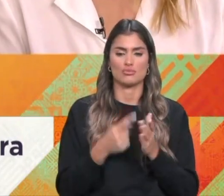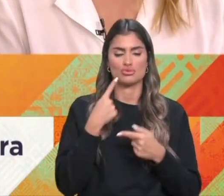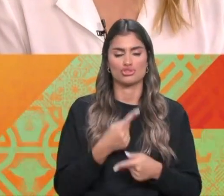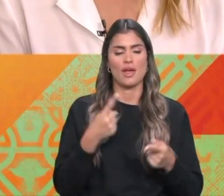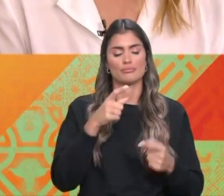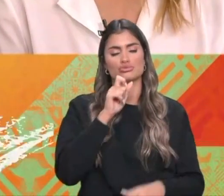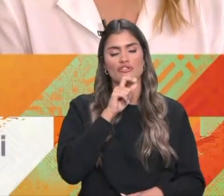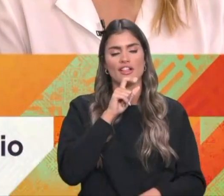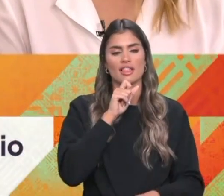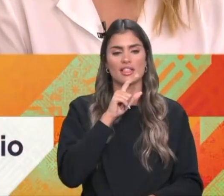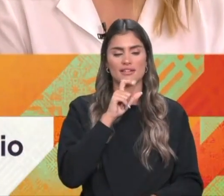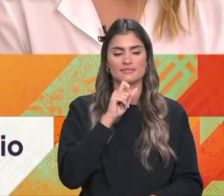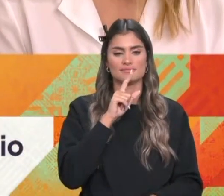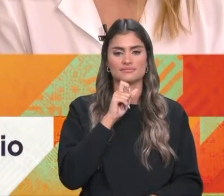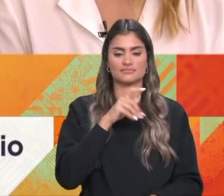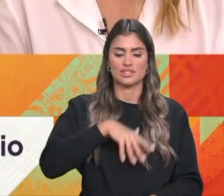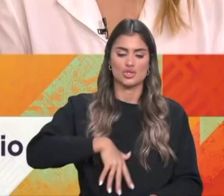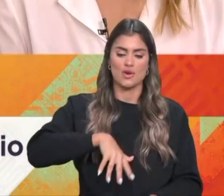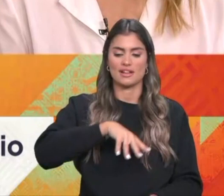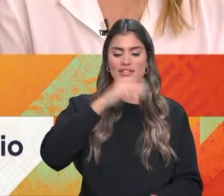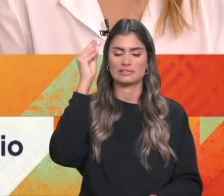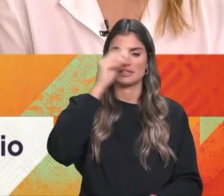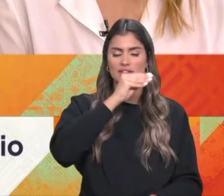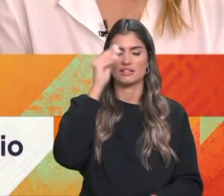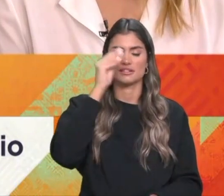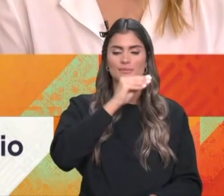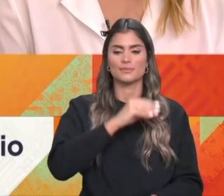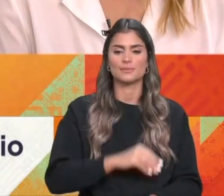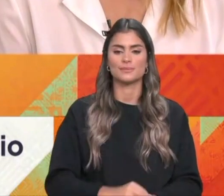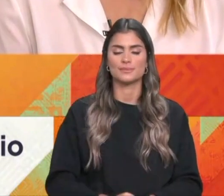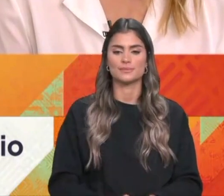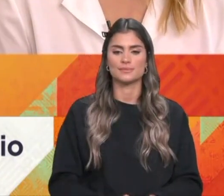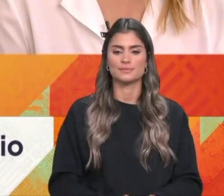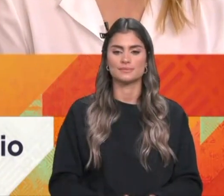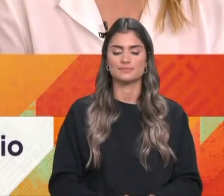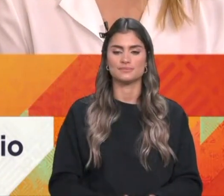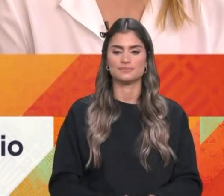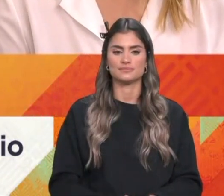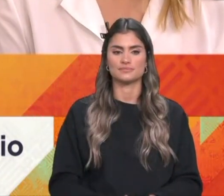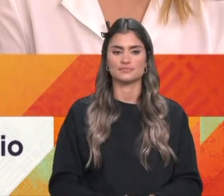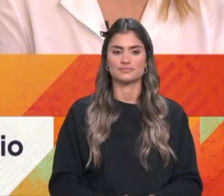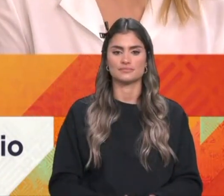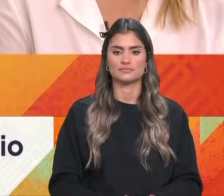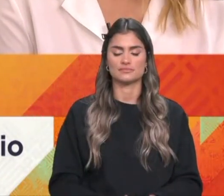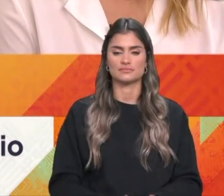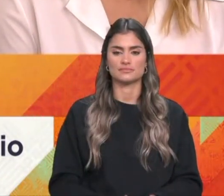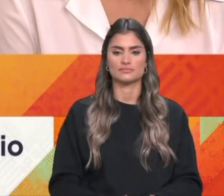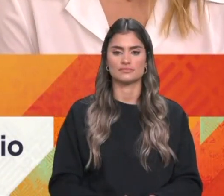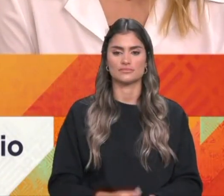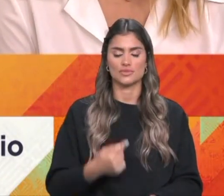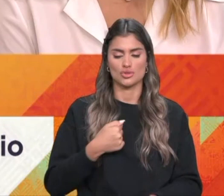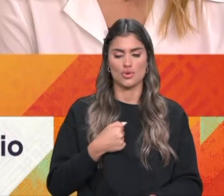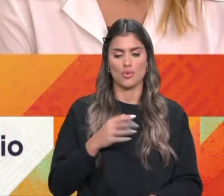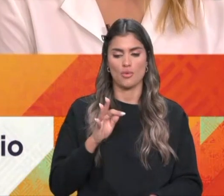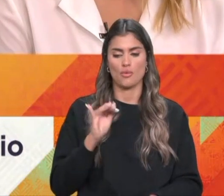em zonas rurais. Claro. E, portanto, eu e o Filipe, nós